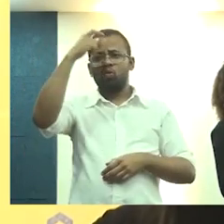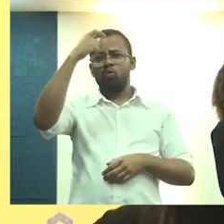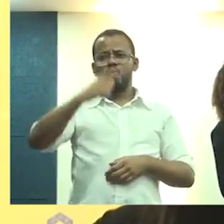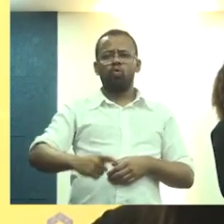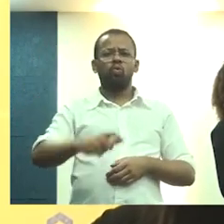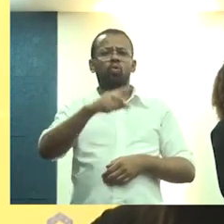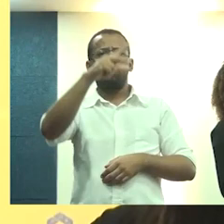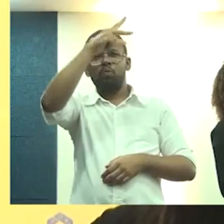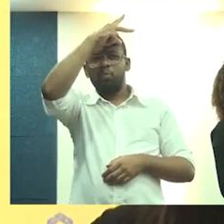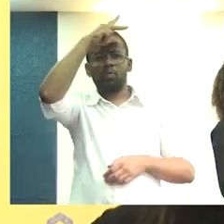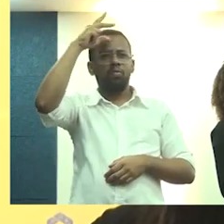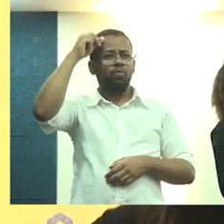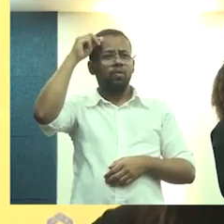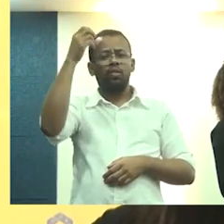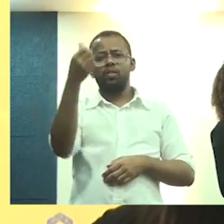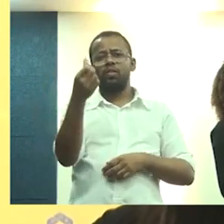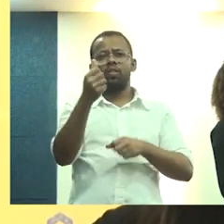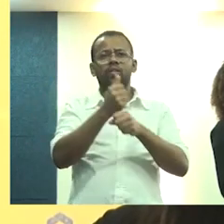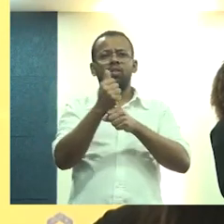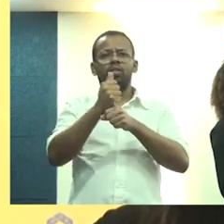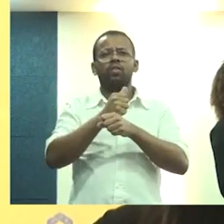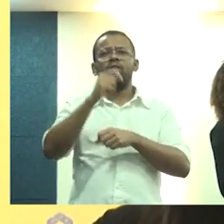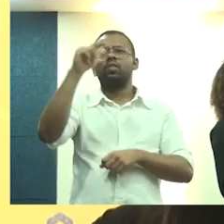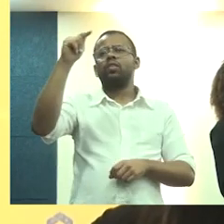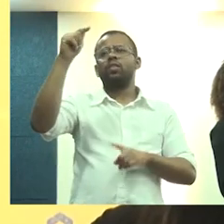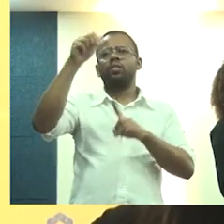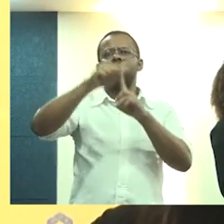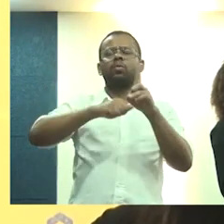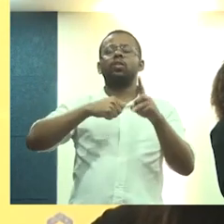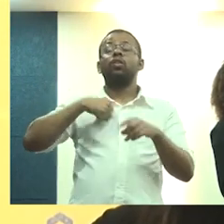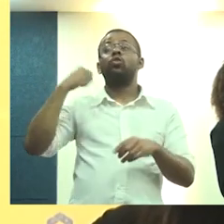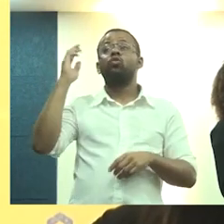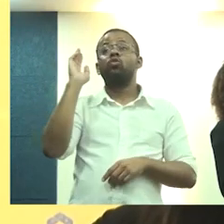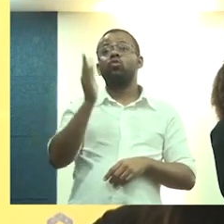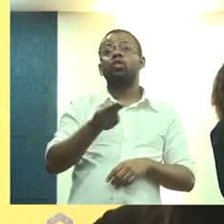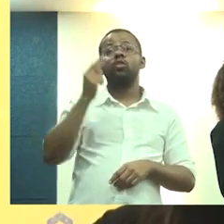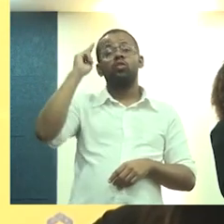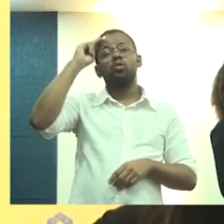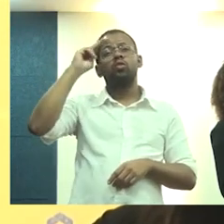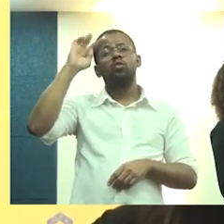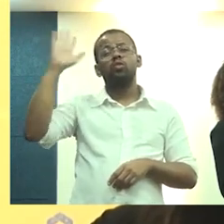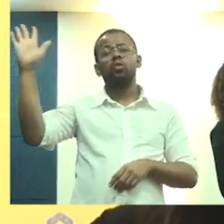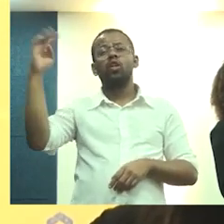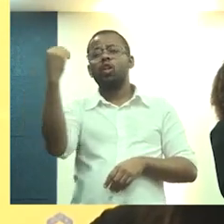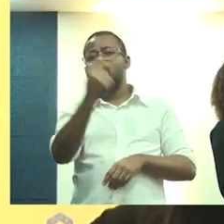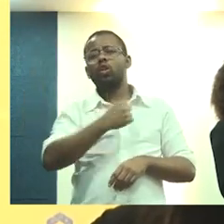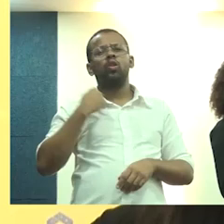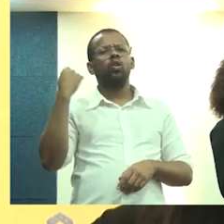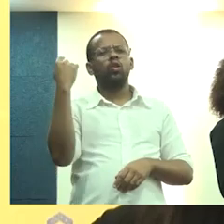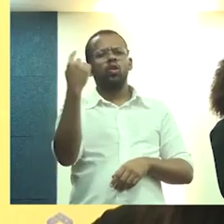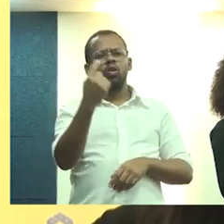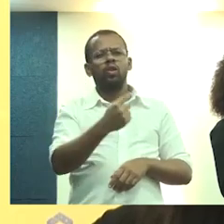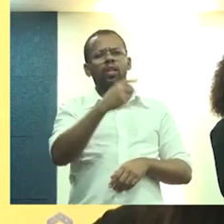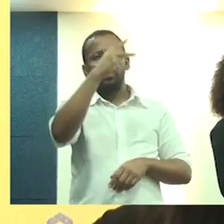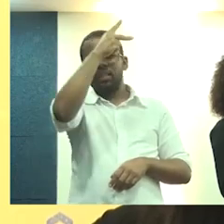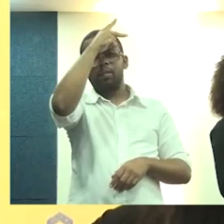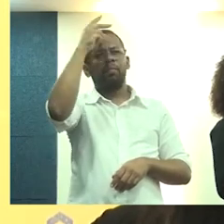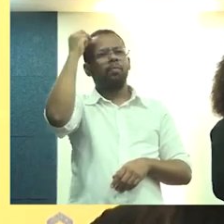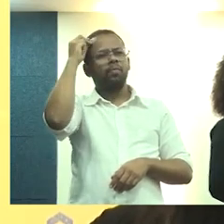prefeito há seis anos e sete meses, sonhei em ser prefeito, e a gente que é prefeito sonha